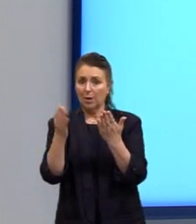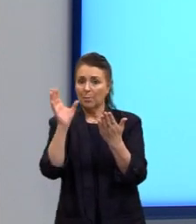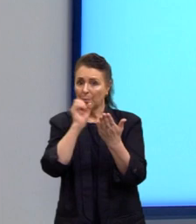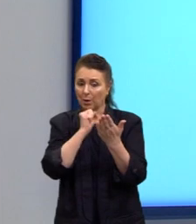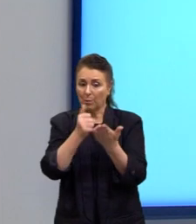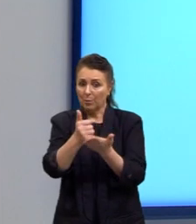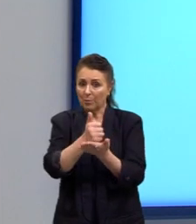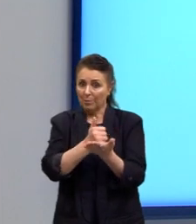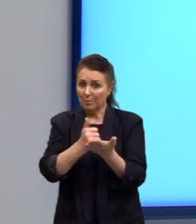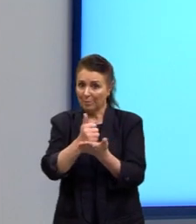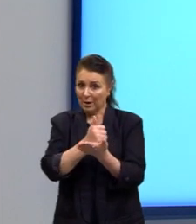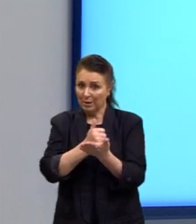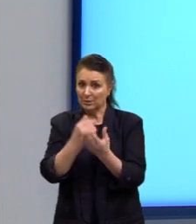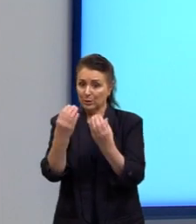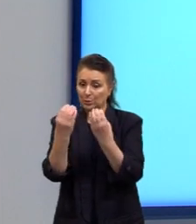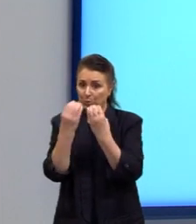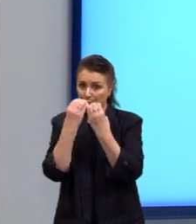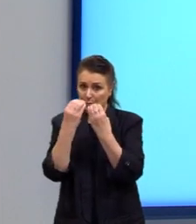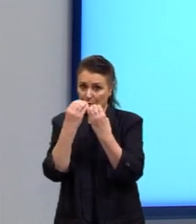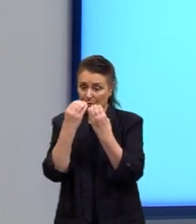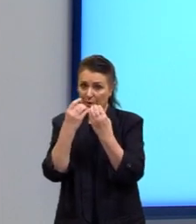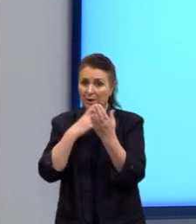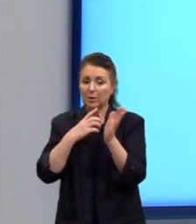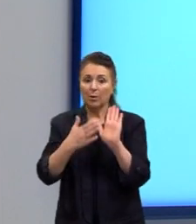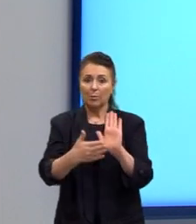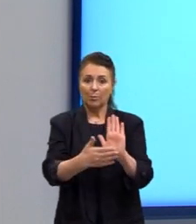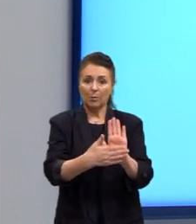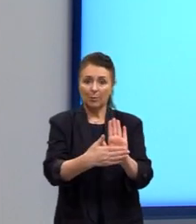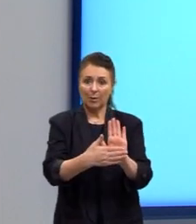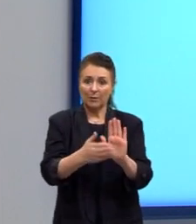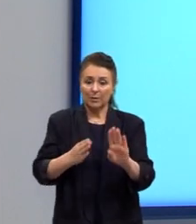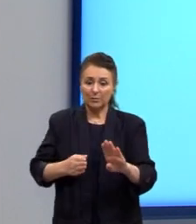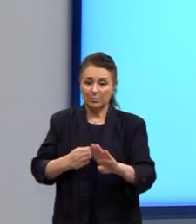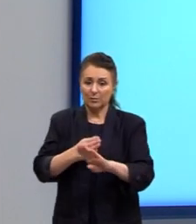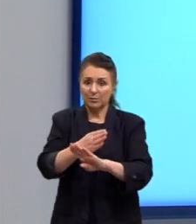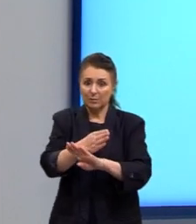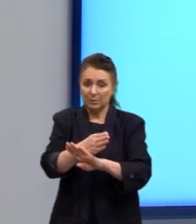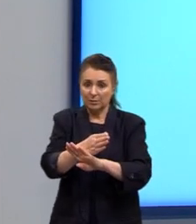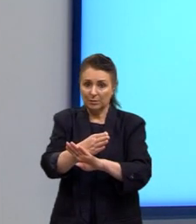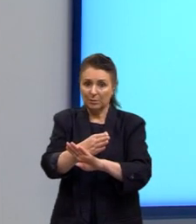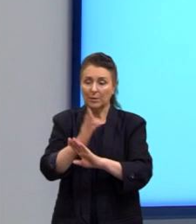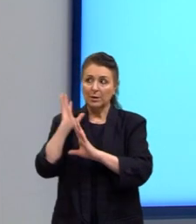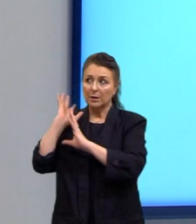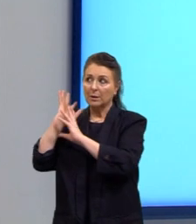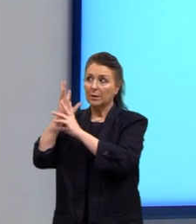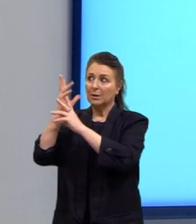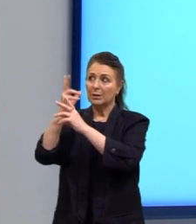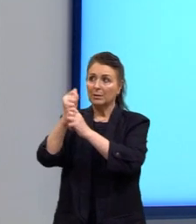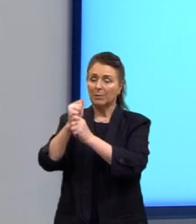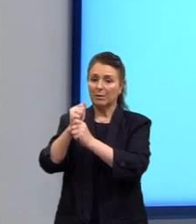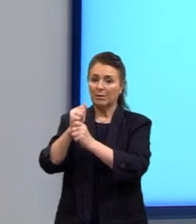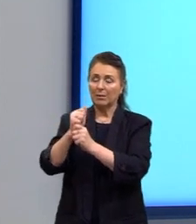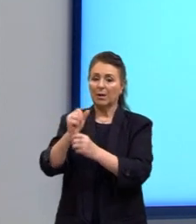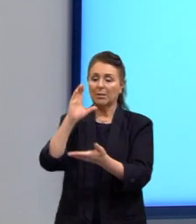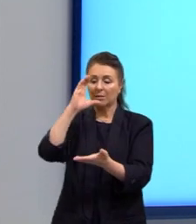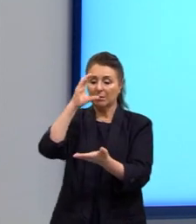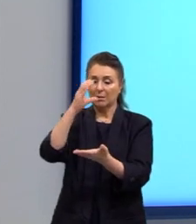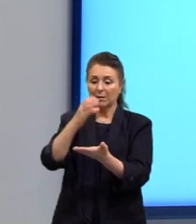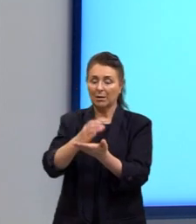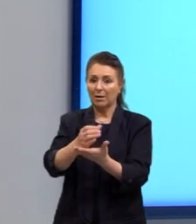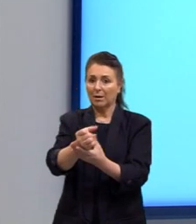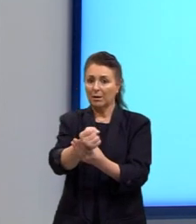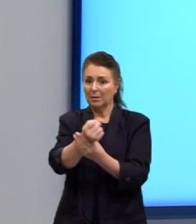deve ter uma proposta de intervenção e estabelecer a retomada da tese, da introdução,